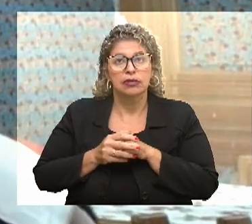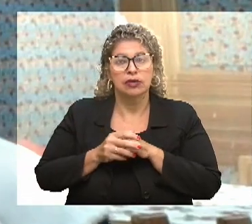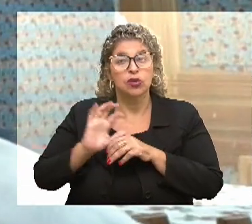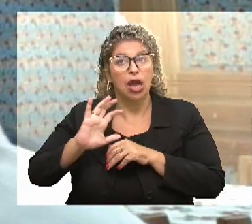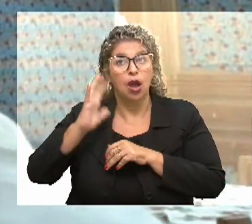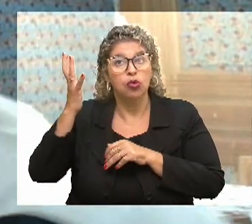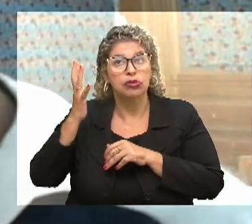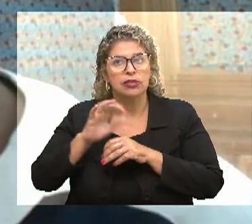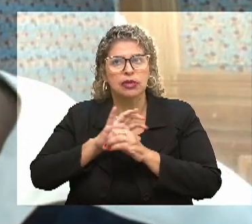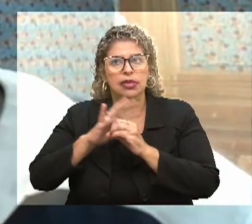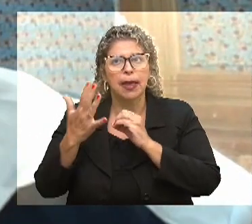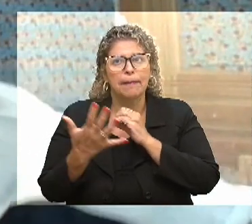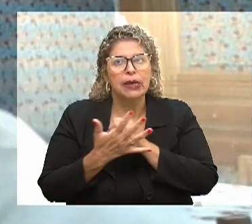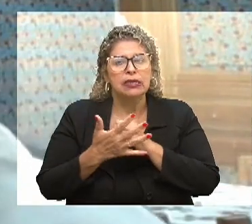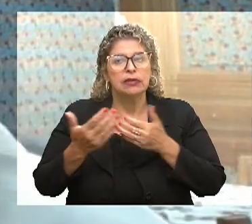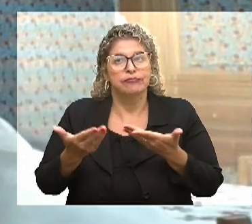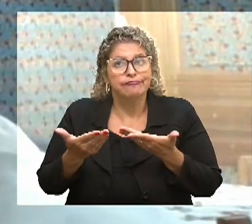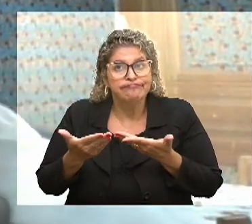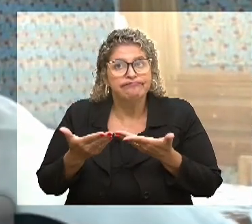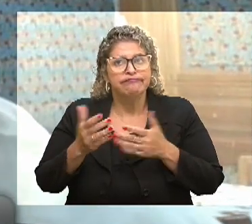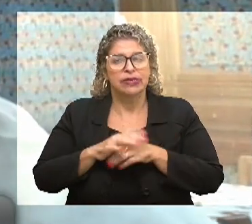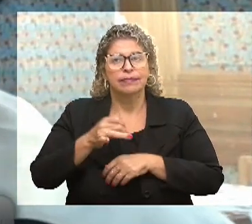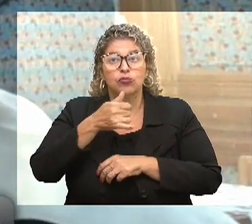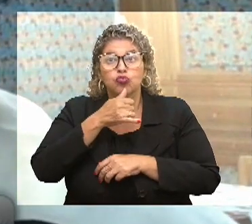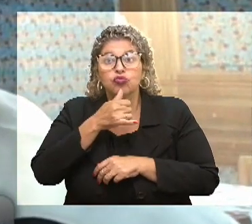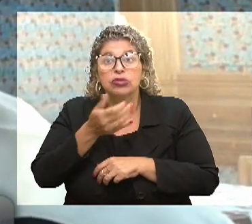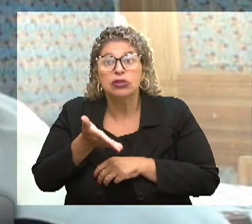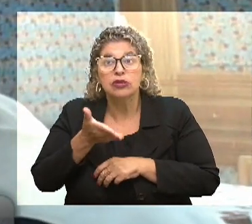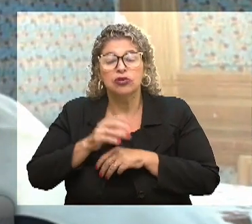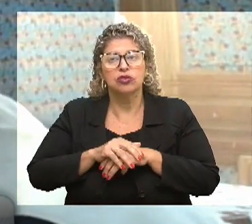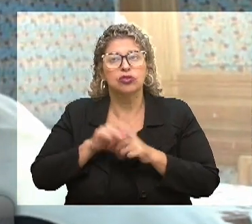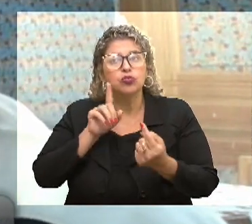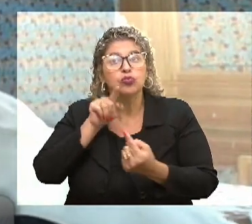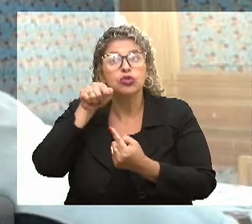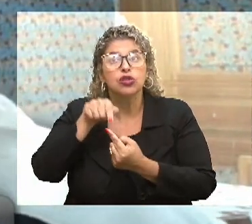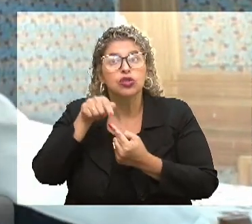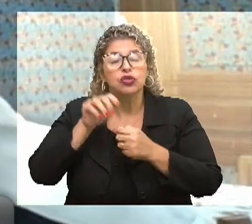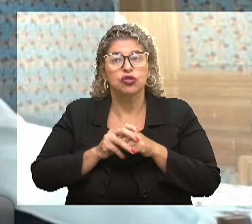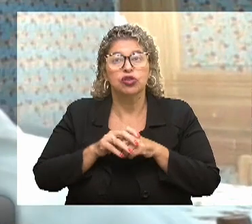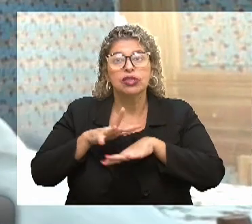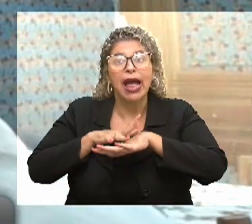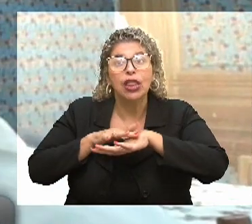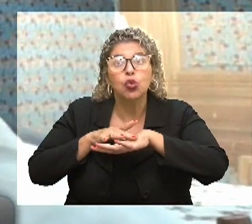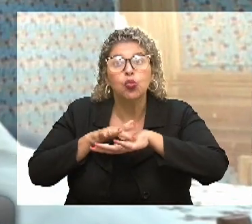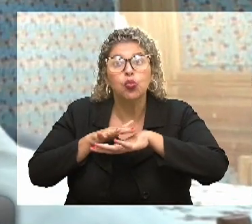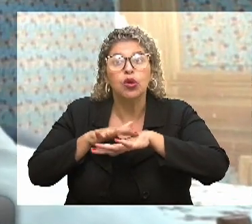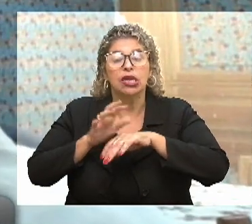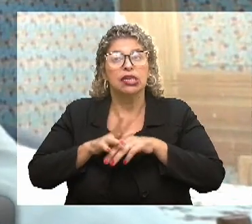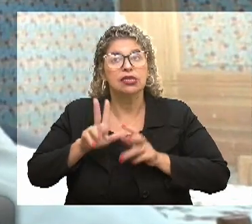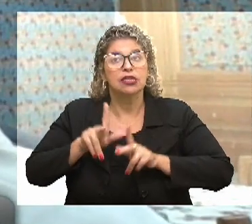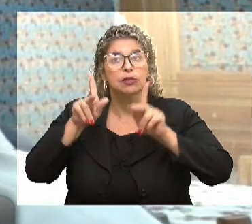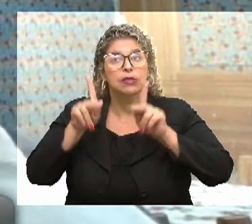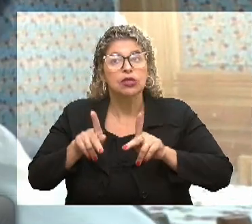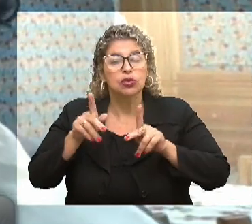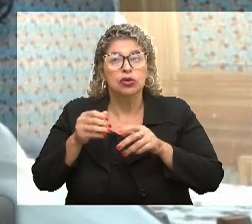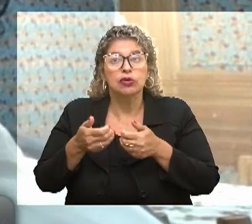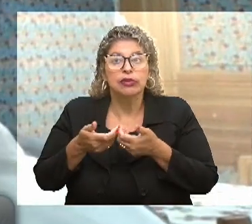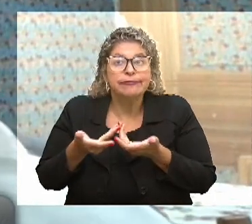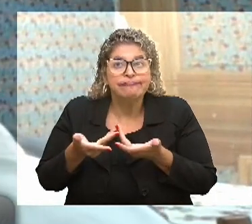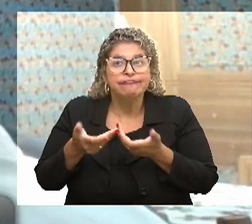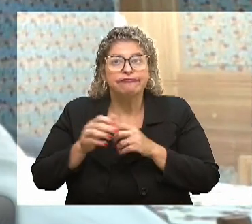aconteceu dentro da pandemia foi uma coisa muito triste no sentido que, além da doença, as pessoas ficaram